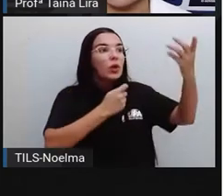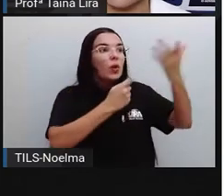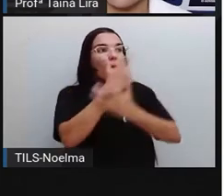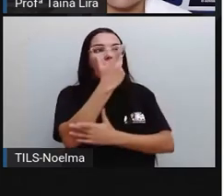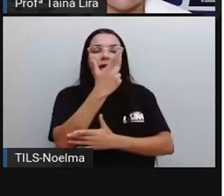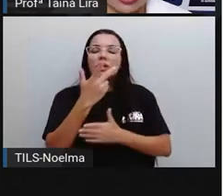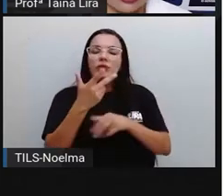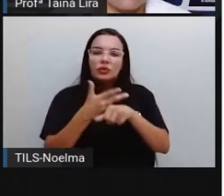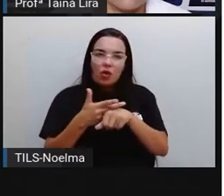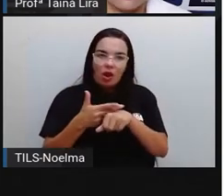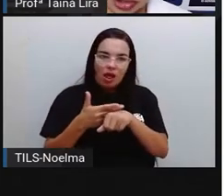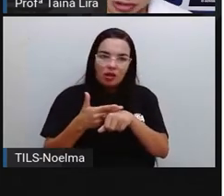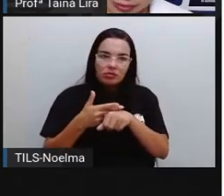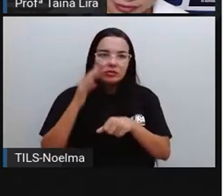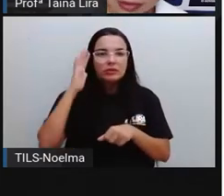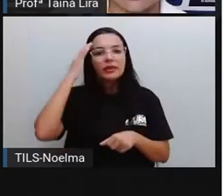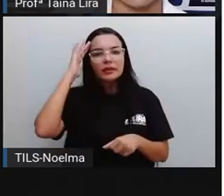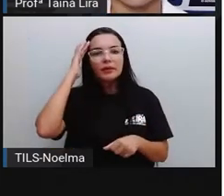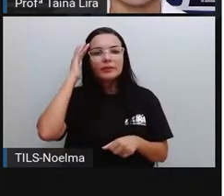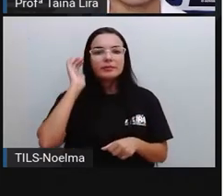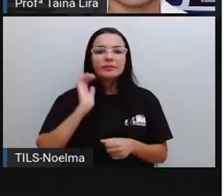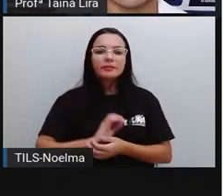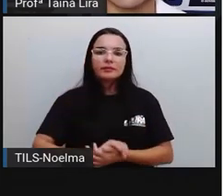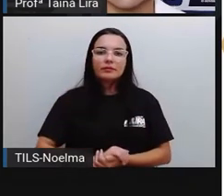para quem não pode comer o chocolate, tá bom?